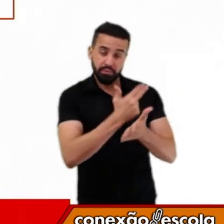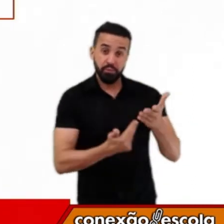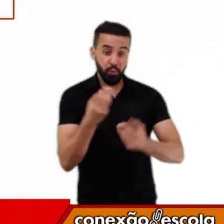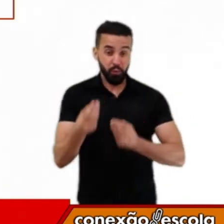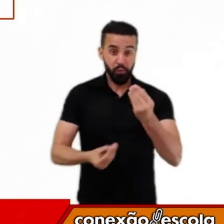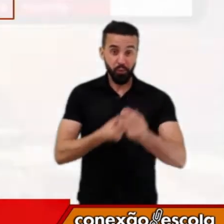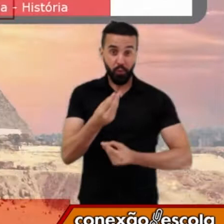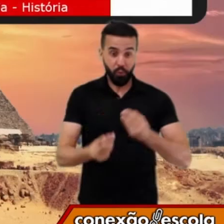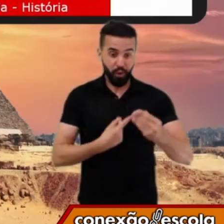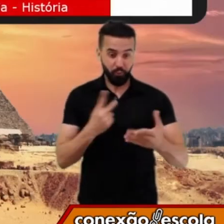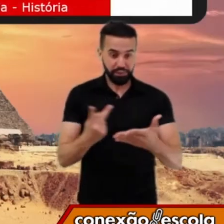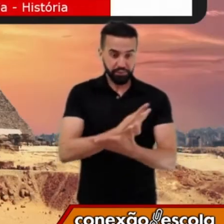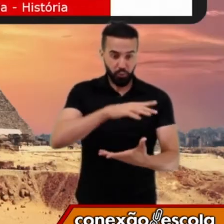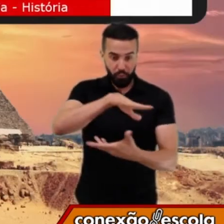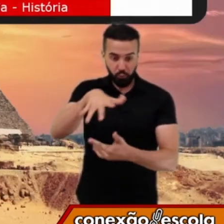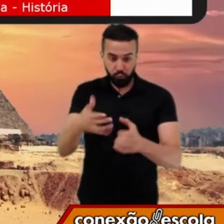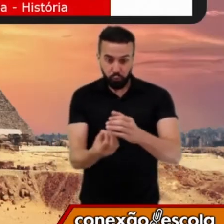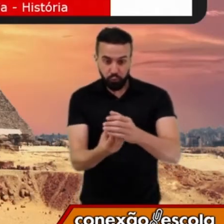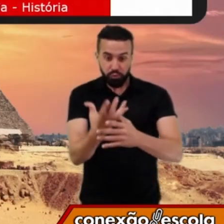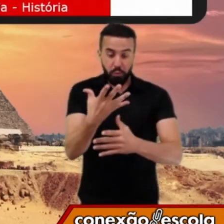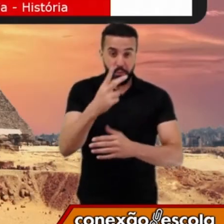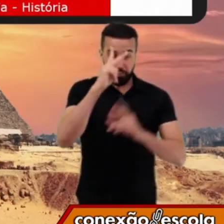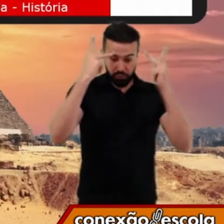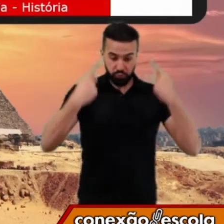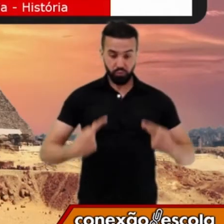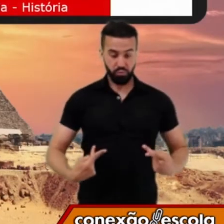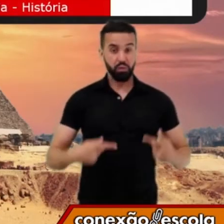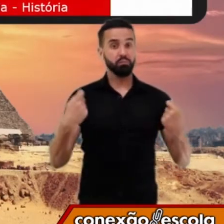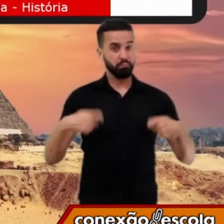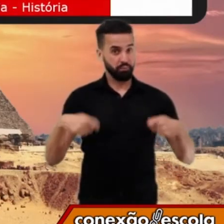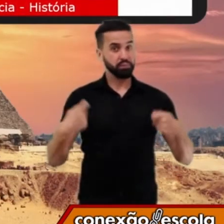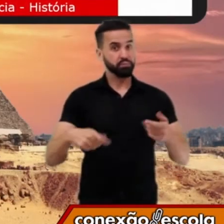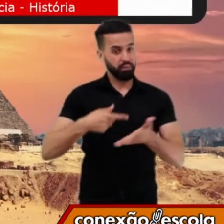humanos. Não esqueça de escrever uma legenda para o seu desenho.